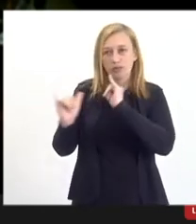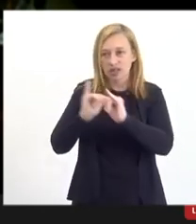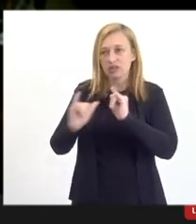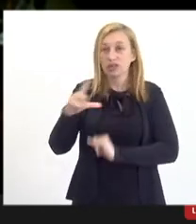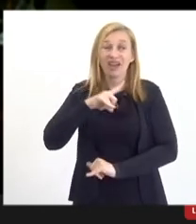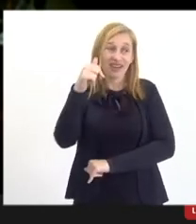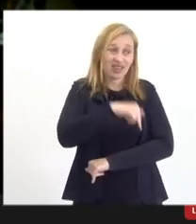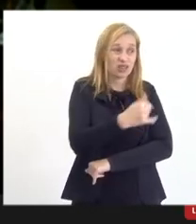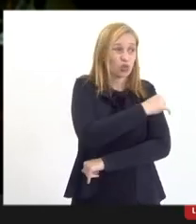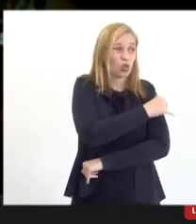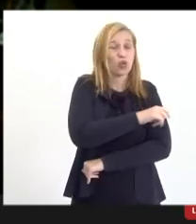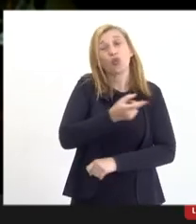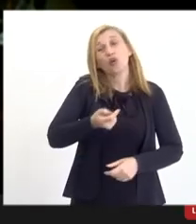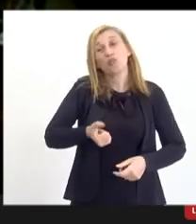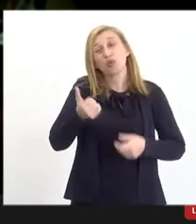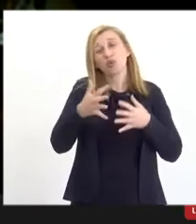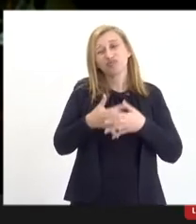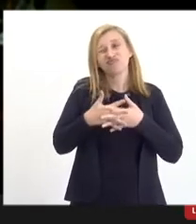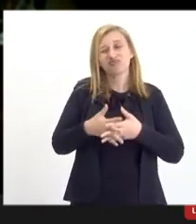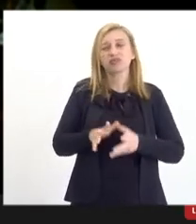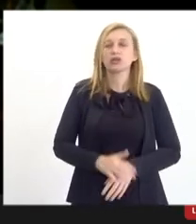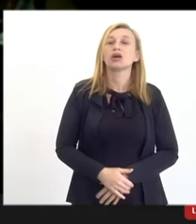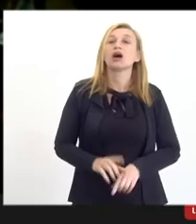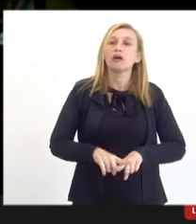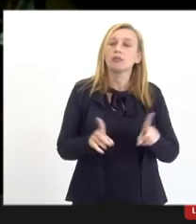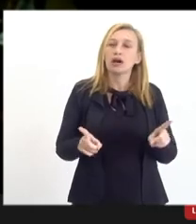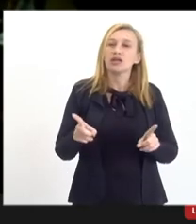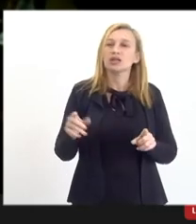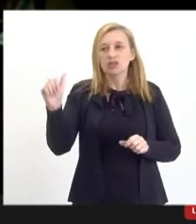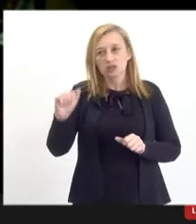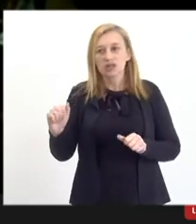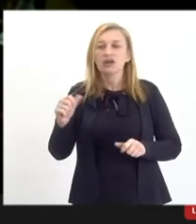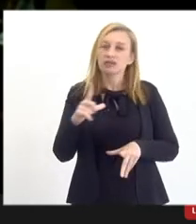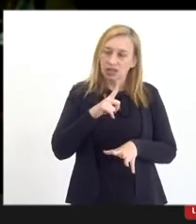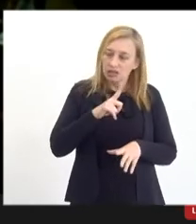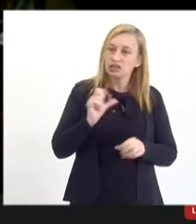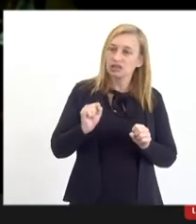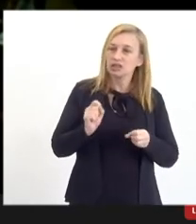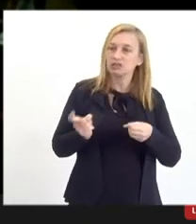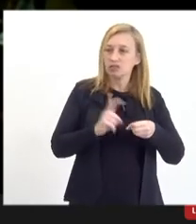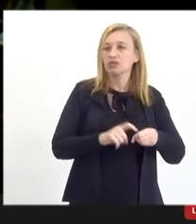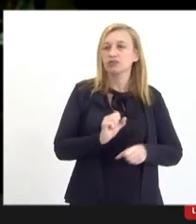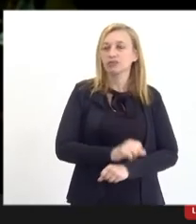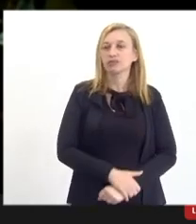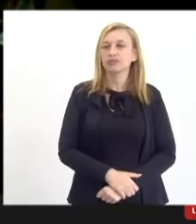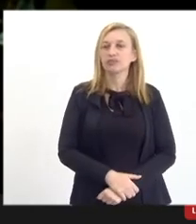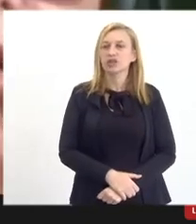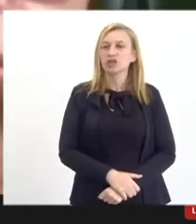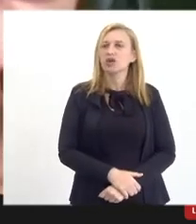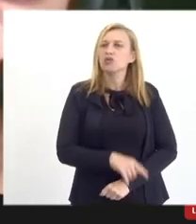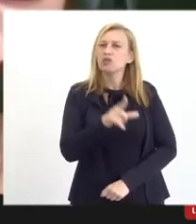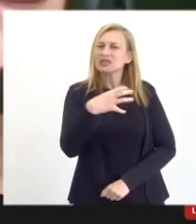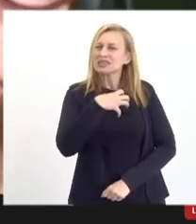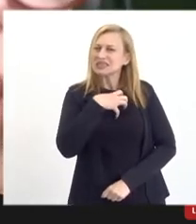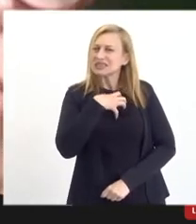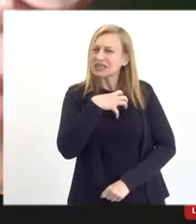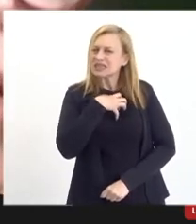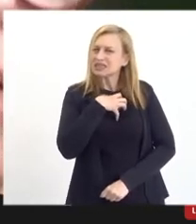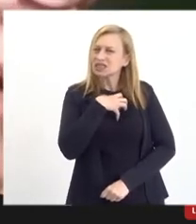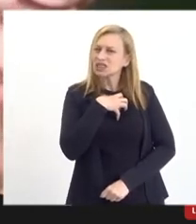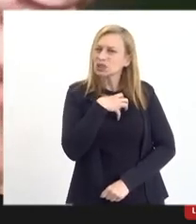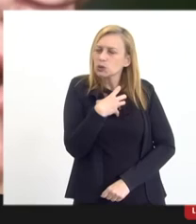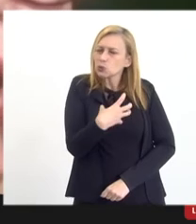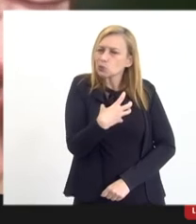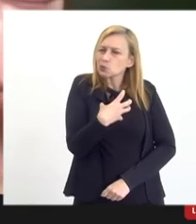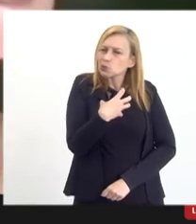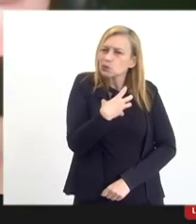aqui no Rio é um pouquinho mais complexo, agora, as associadas eu tenho, não tem problema nenhum. Você sente falta, por